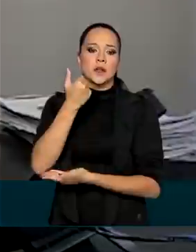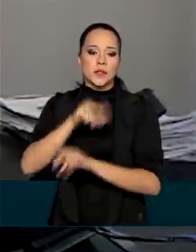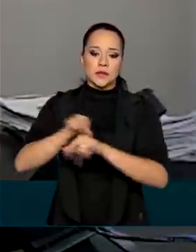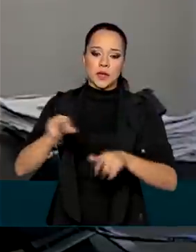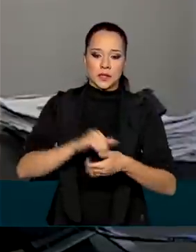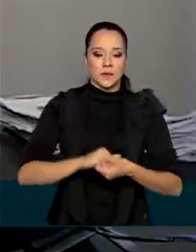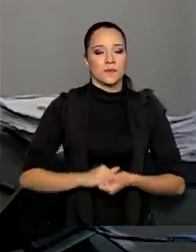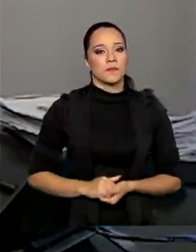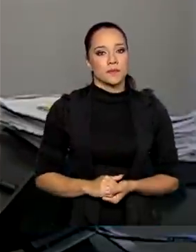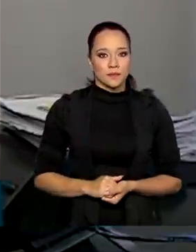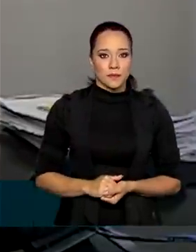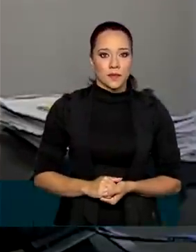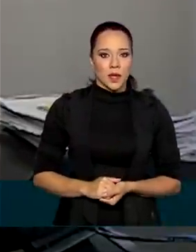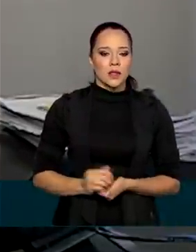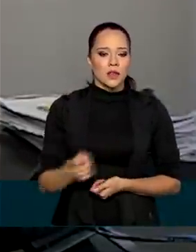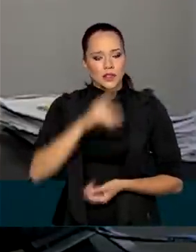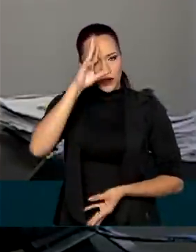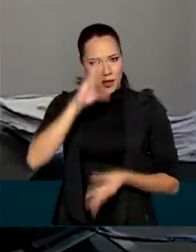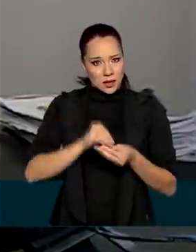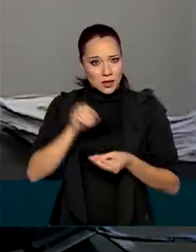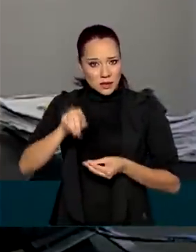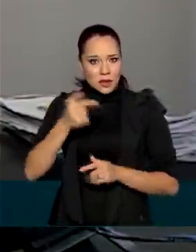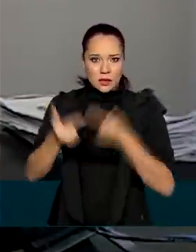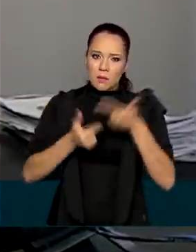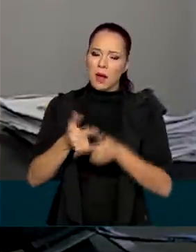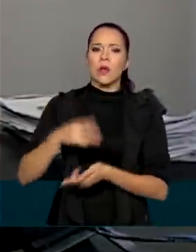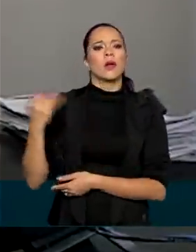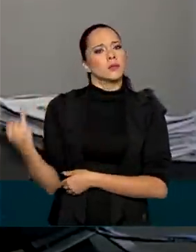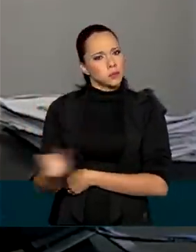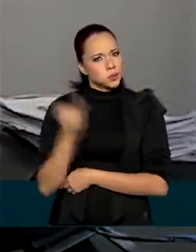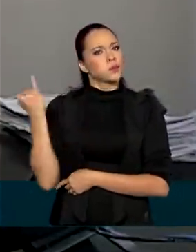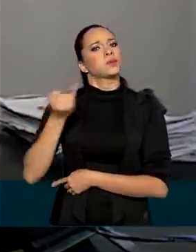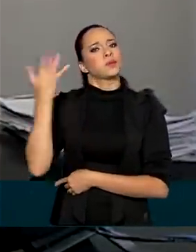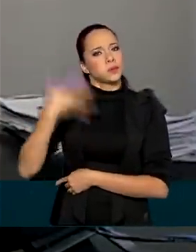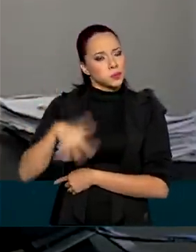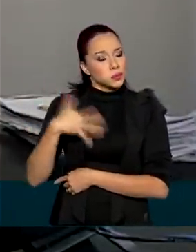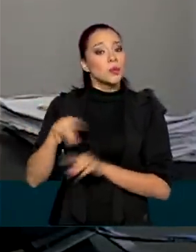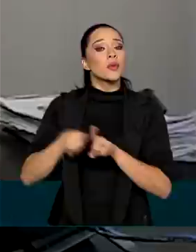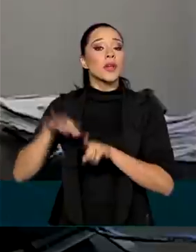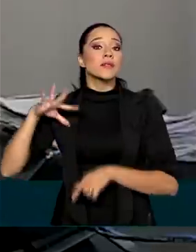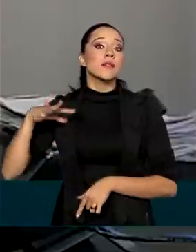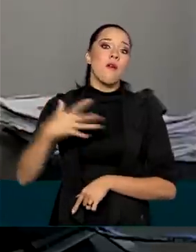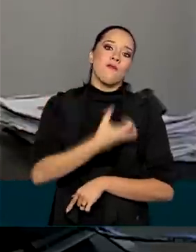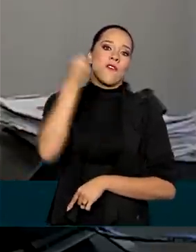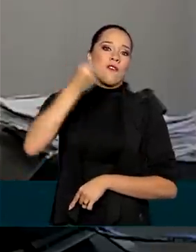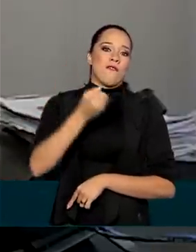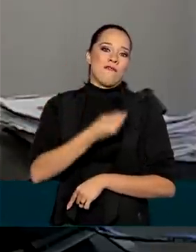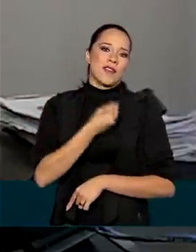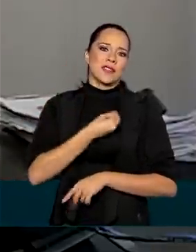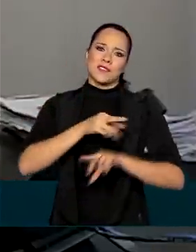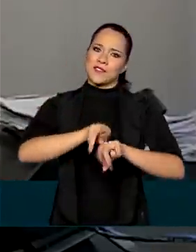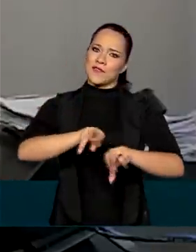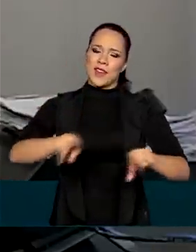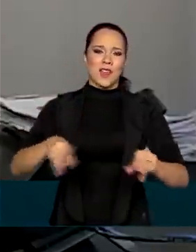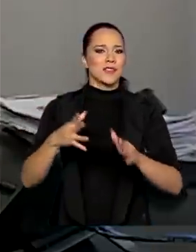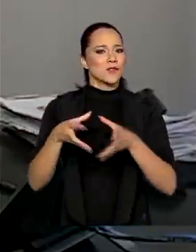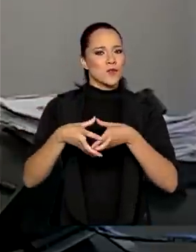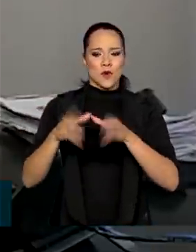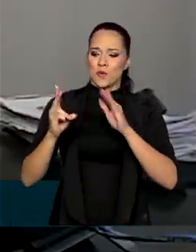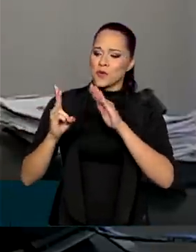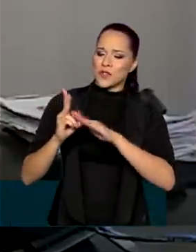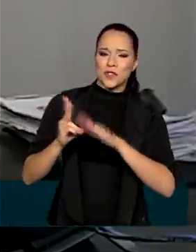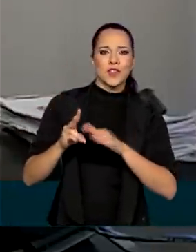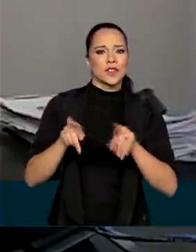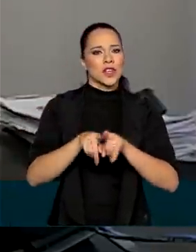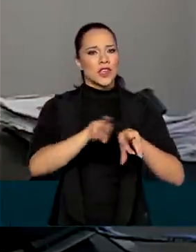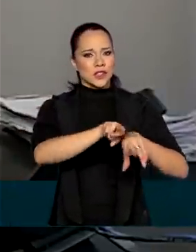Nós entendemos que essa ação é de suma importância porque salvou a vida de vários indígenas e de